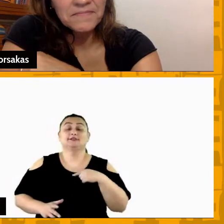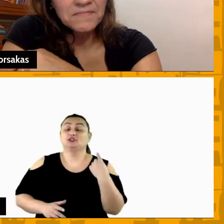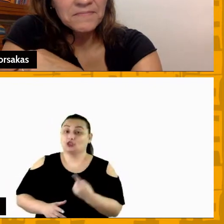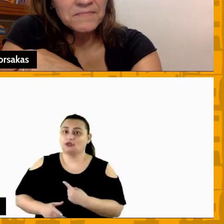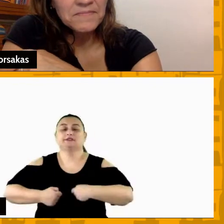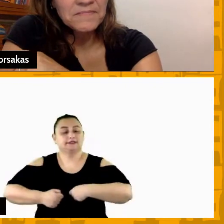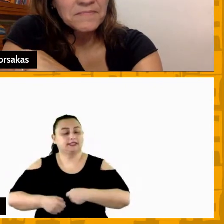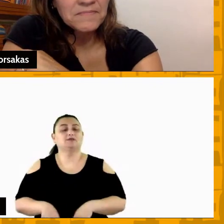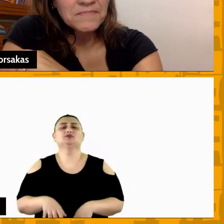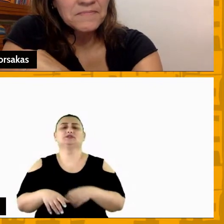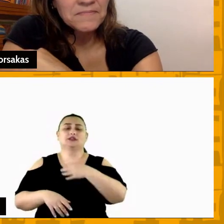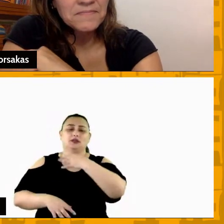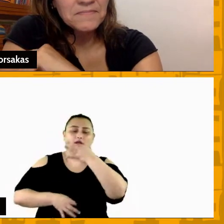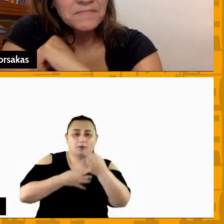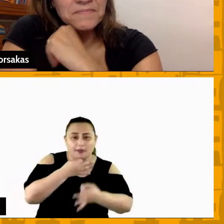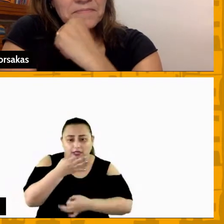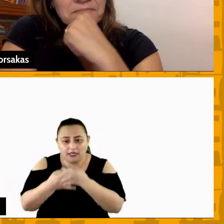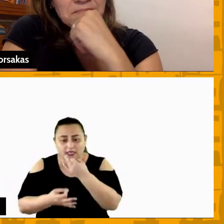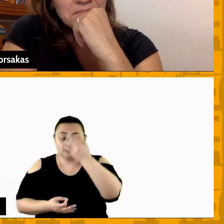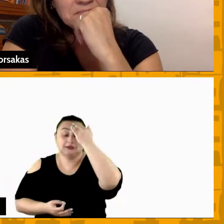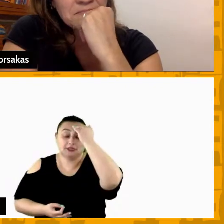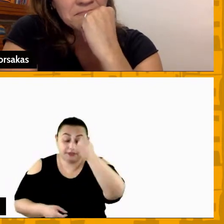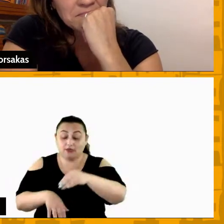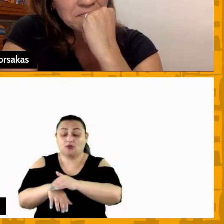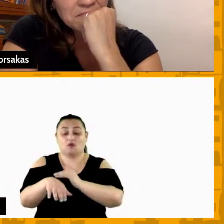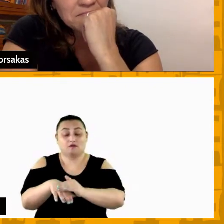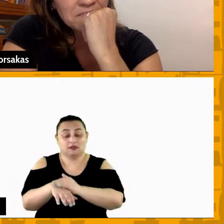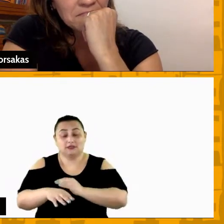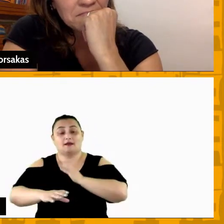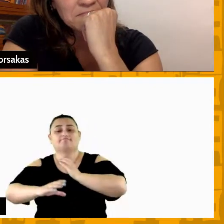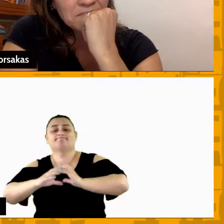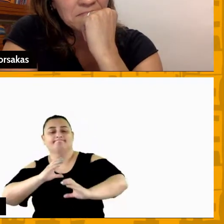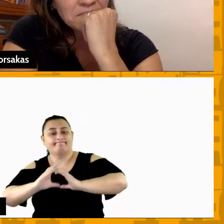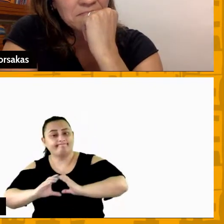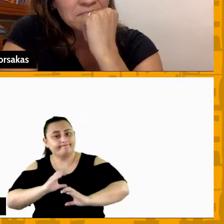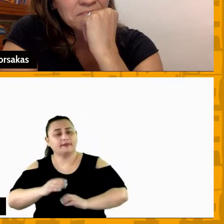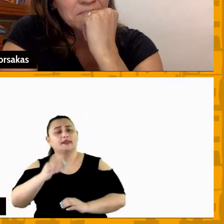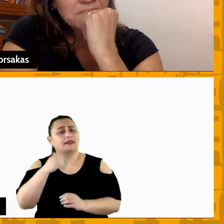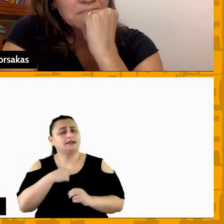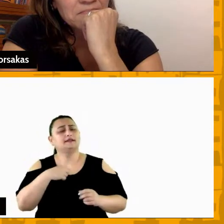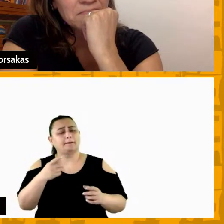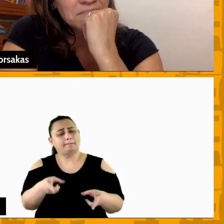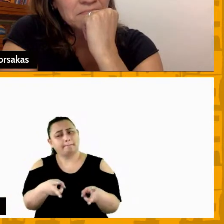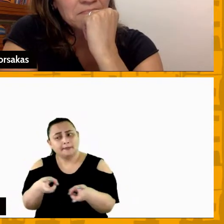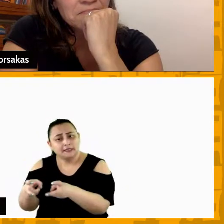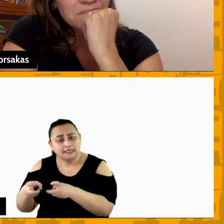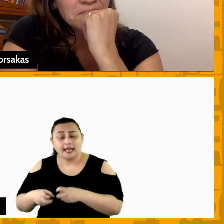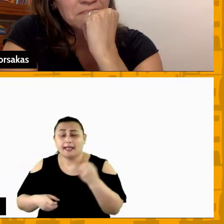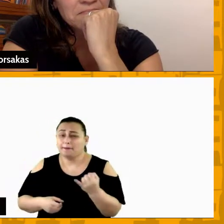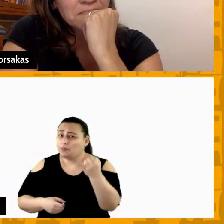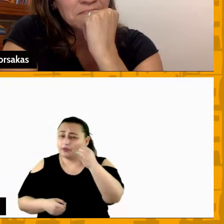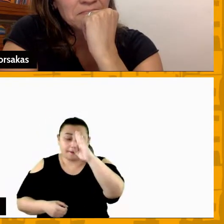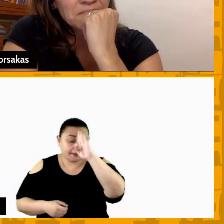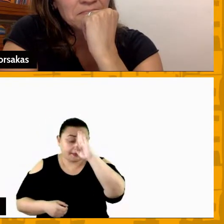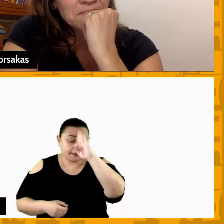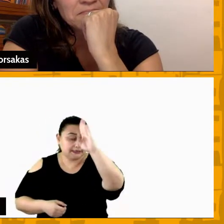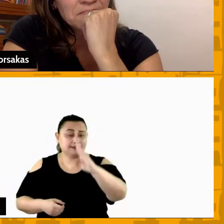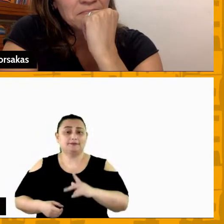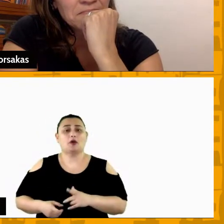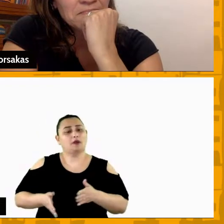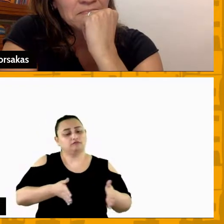atletas sabendo falar da maneira correta e a gente também tem que ter essa percepção eu acho que ela é fundamental para ornamento